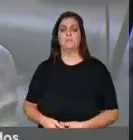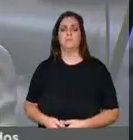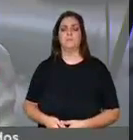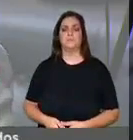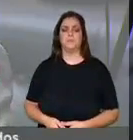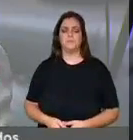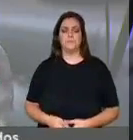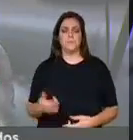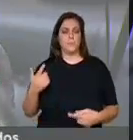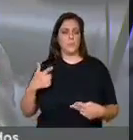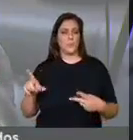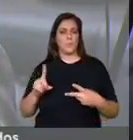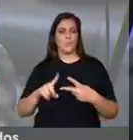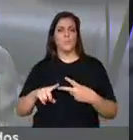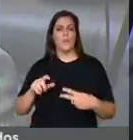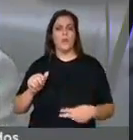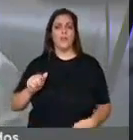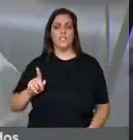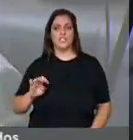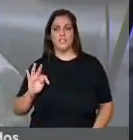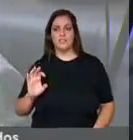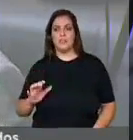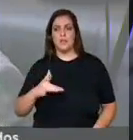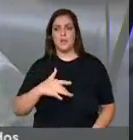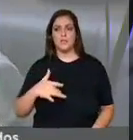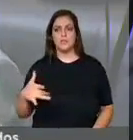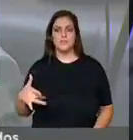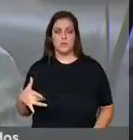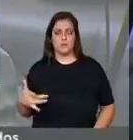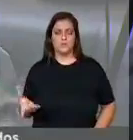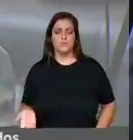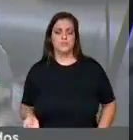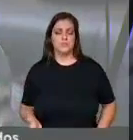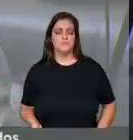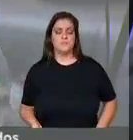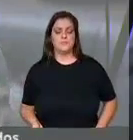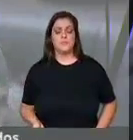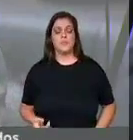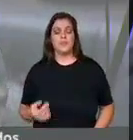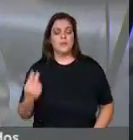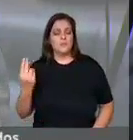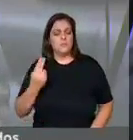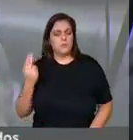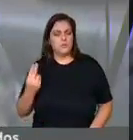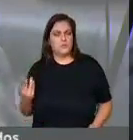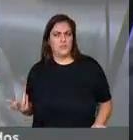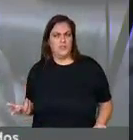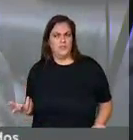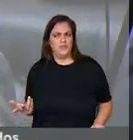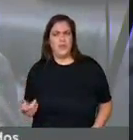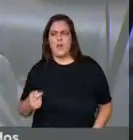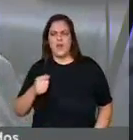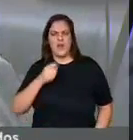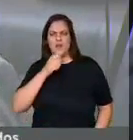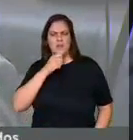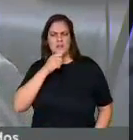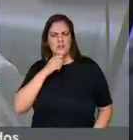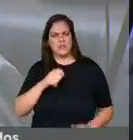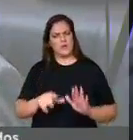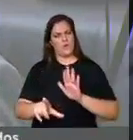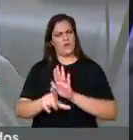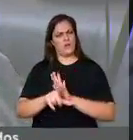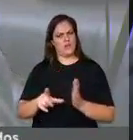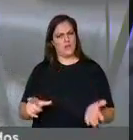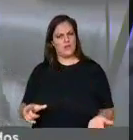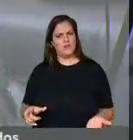dos agentes comunitários de saúde. Não é possível que os agentes comunitários de saúde não tenham a vigência da lei